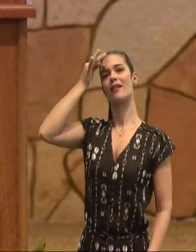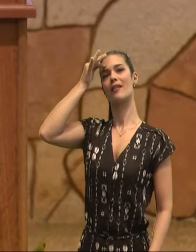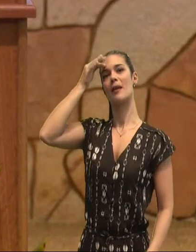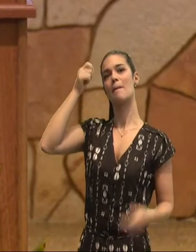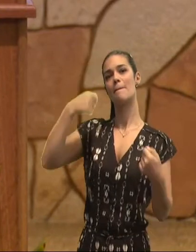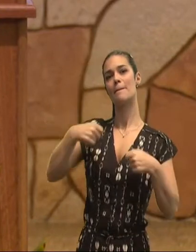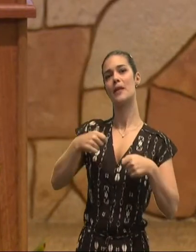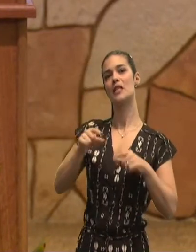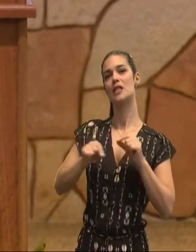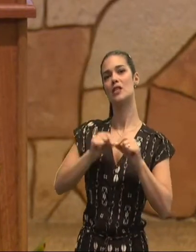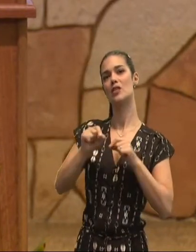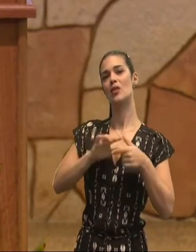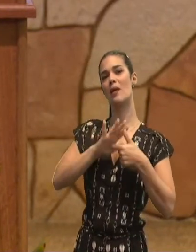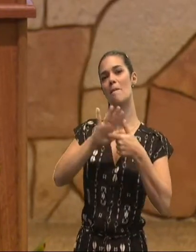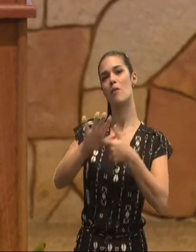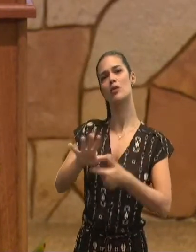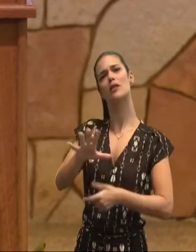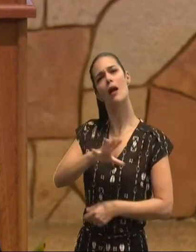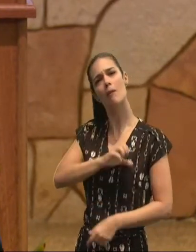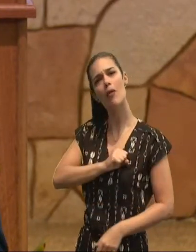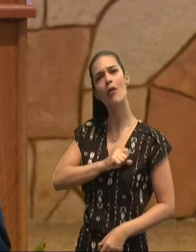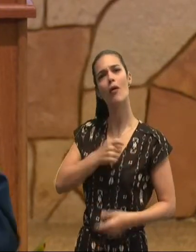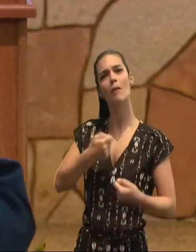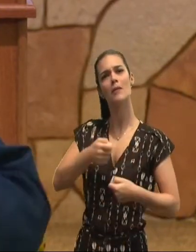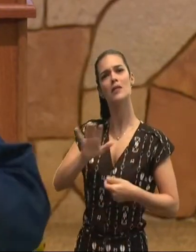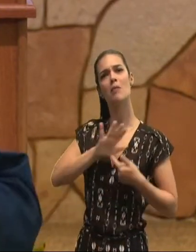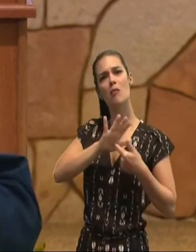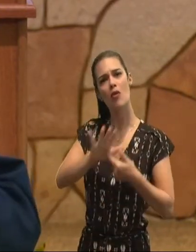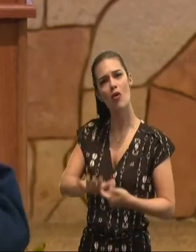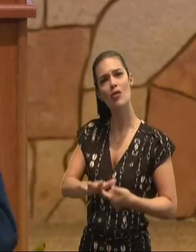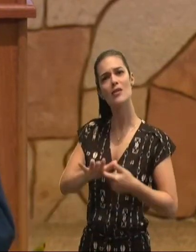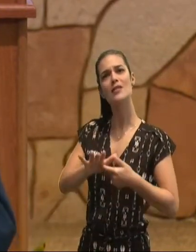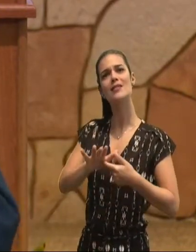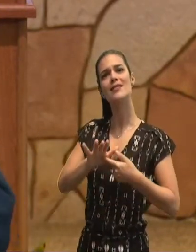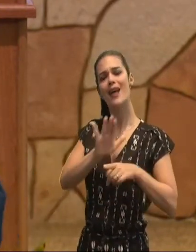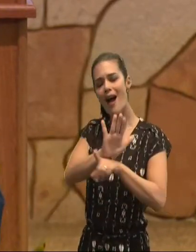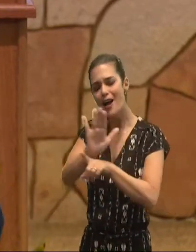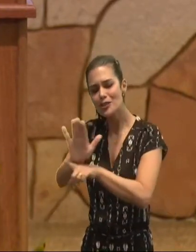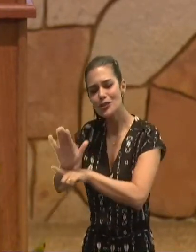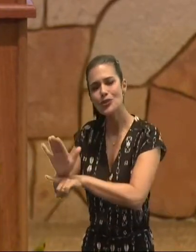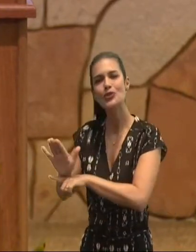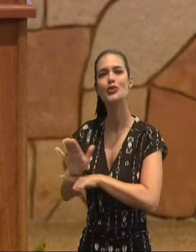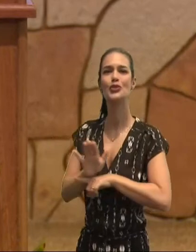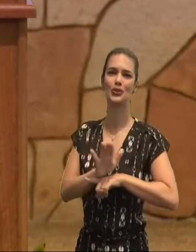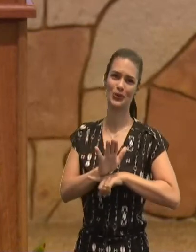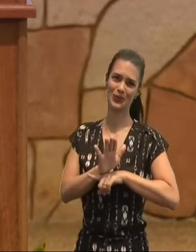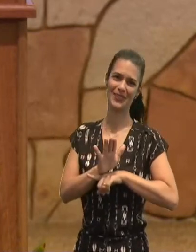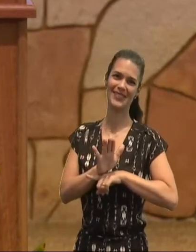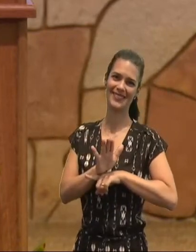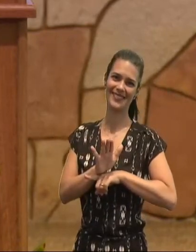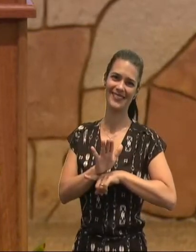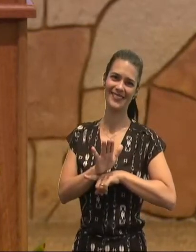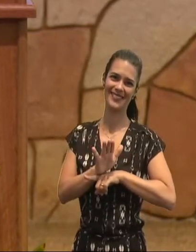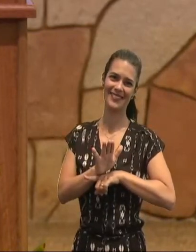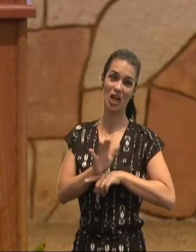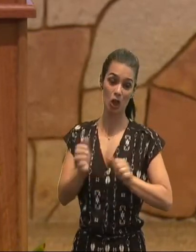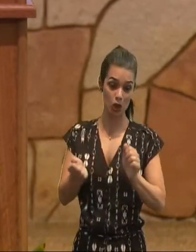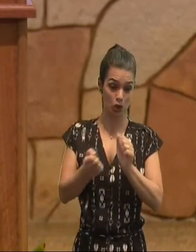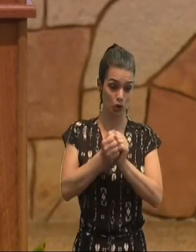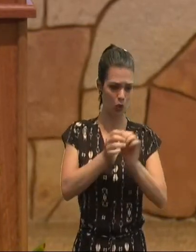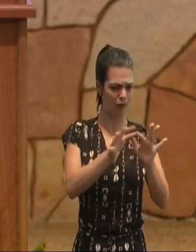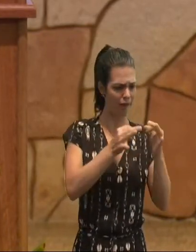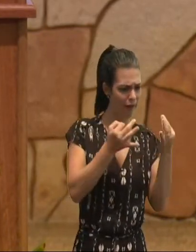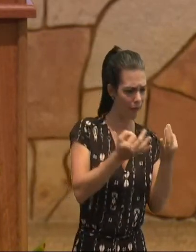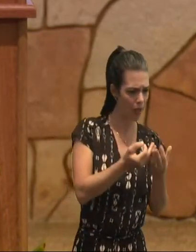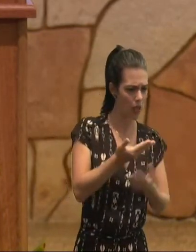é que a nossa fé, em Jesus, seja, transparecida, no nosso relacionamento, com os nossos irmãos, por